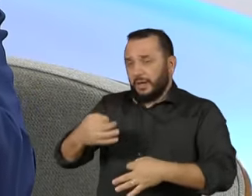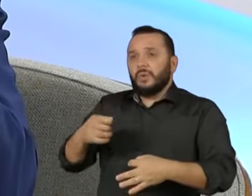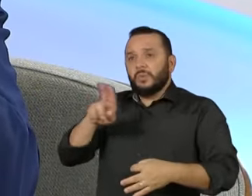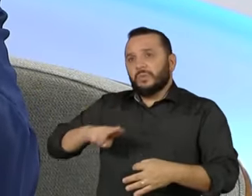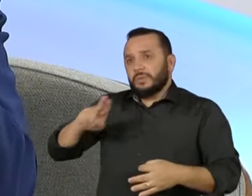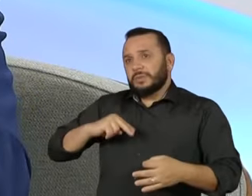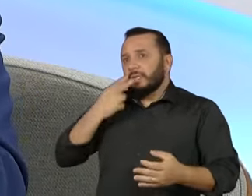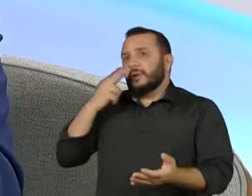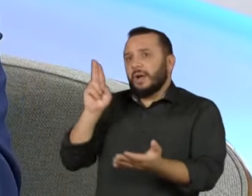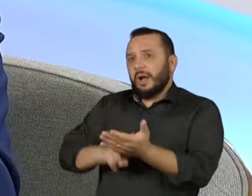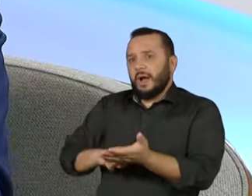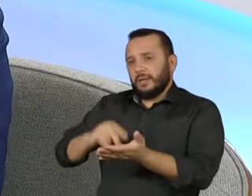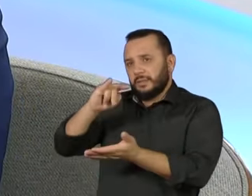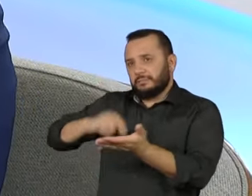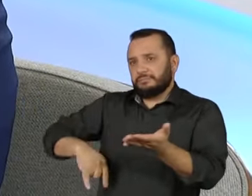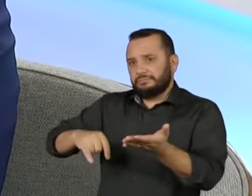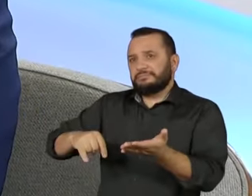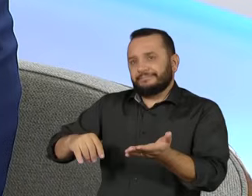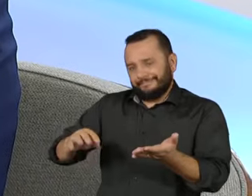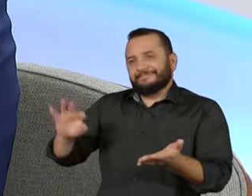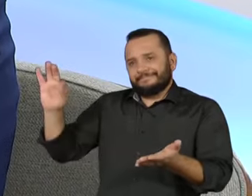muito forte, né?